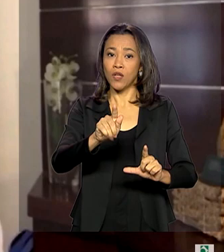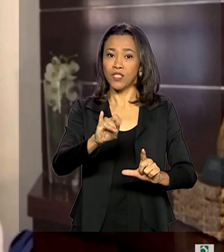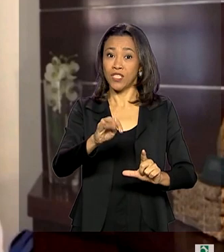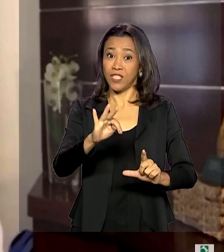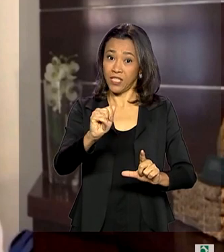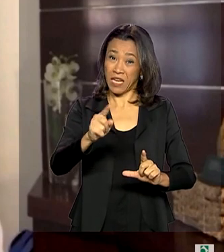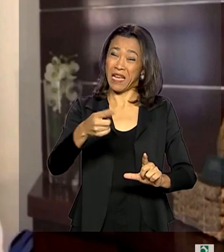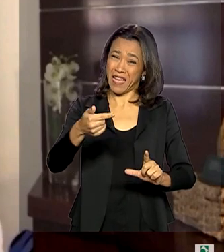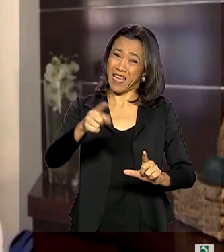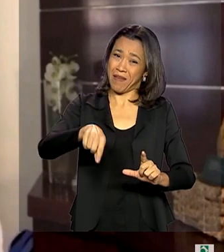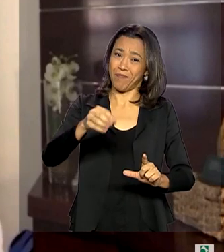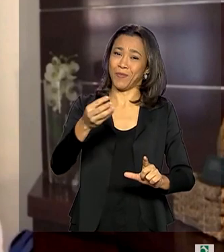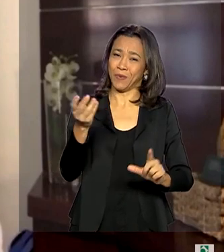focado na parte de logística de passageiros. aí